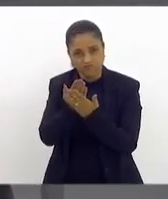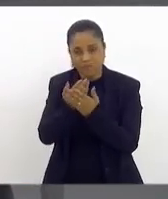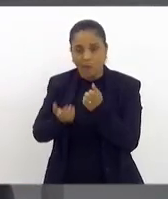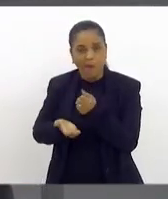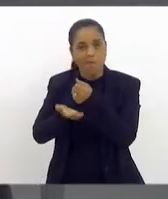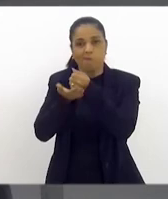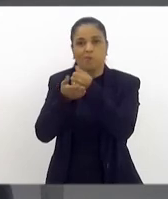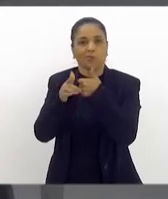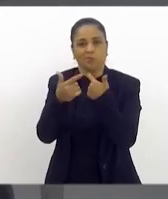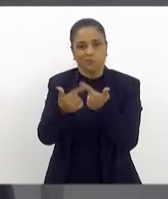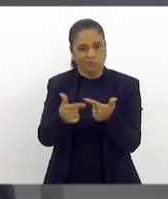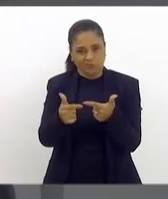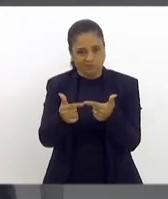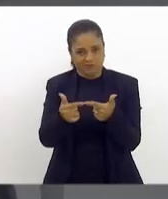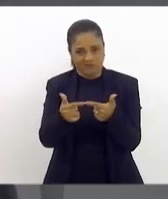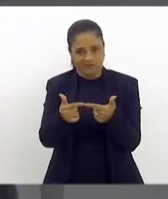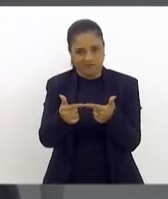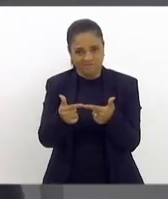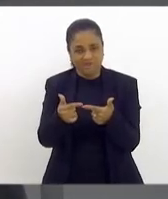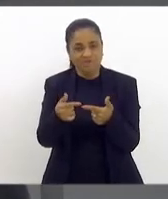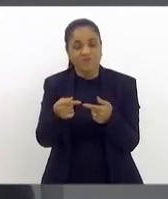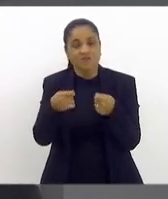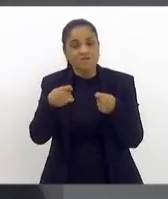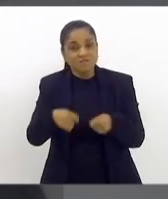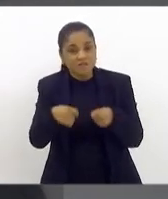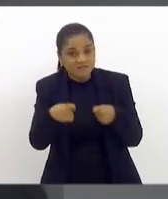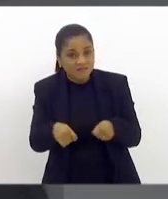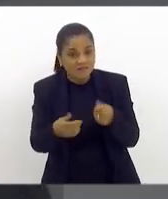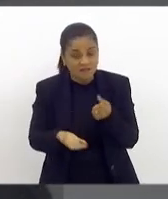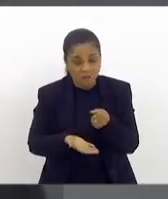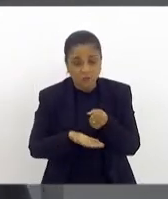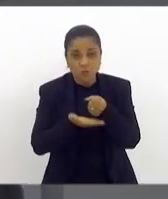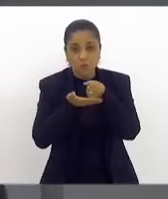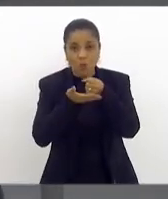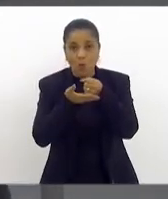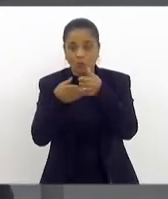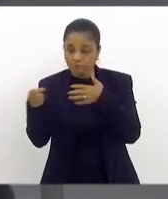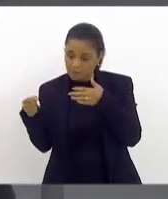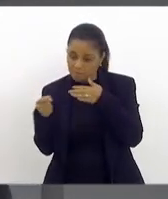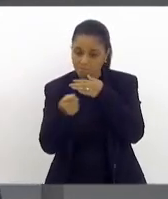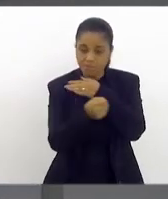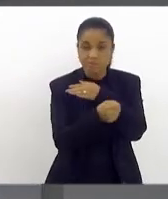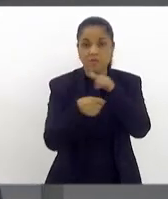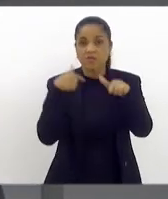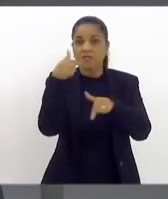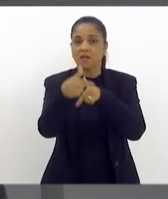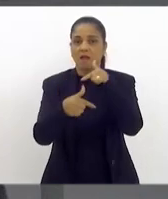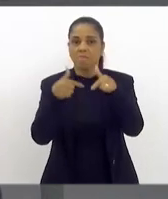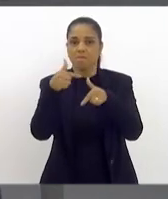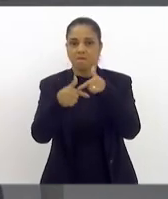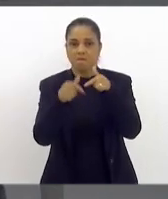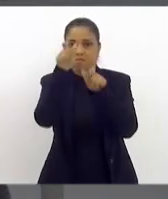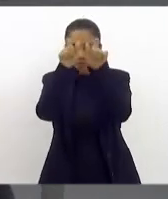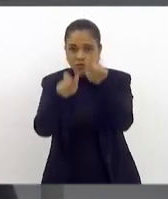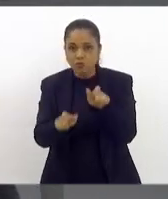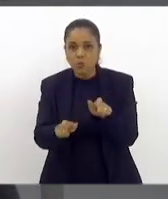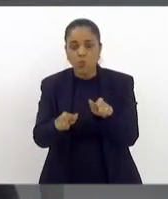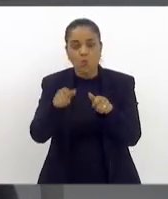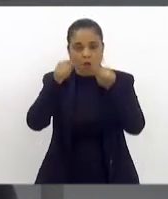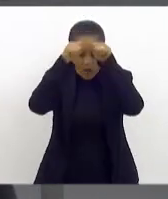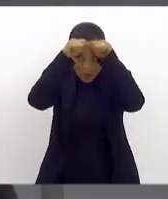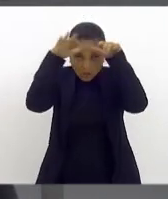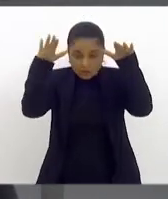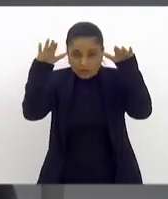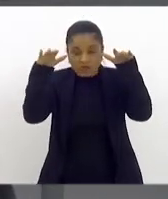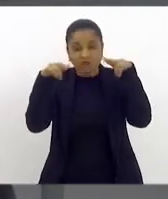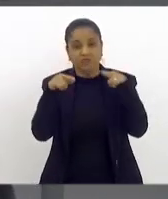Nós precisamos dar um suporte para os autistas que estão se lançando no mercado de trabalho e, hoje, as pessoas fecham a